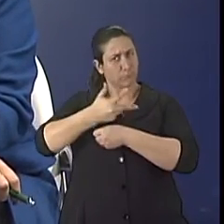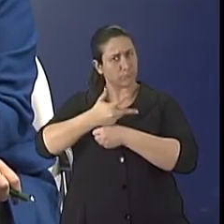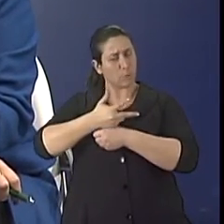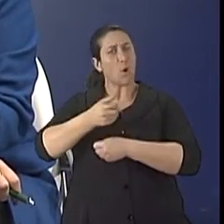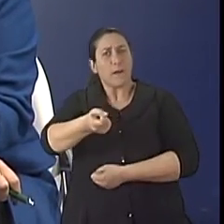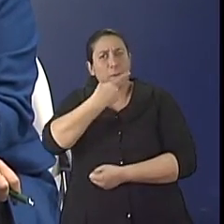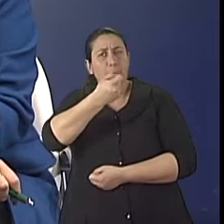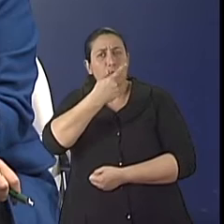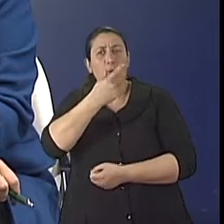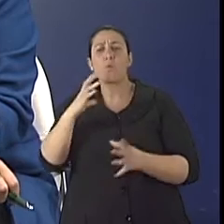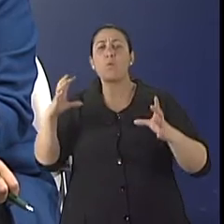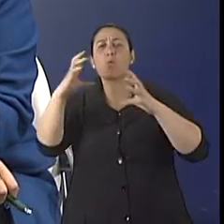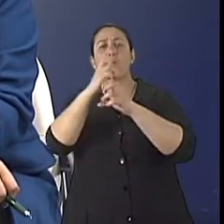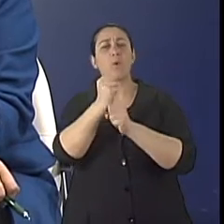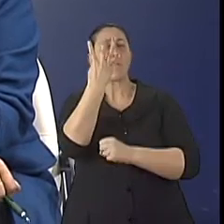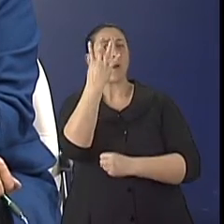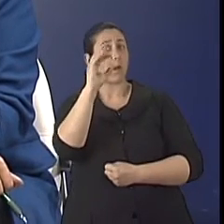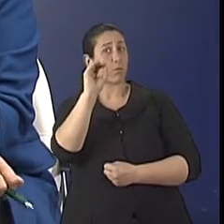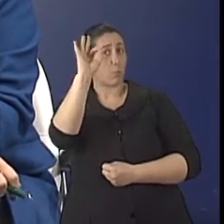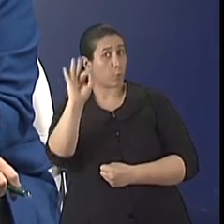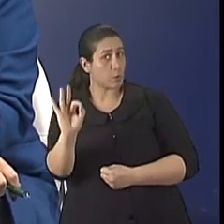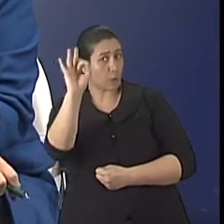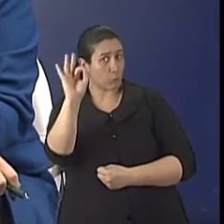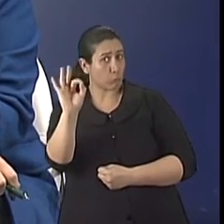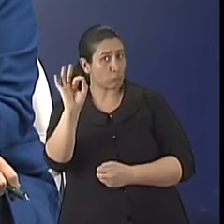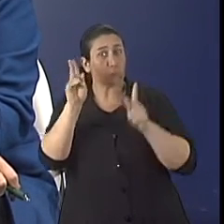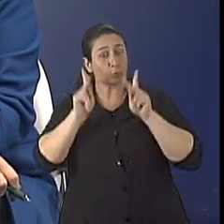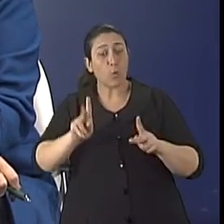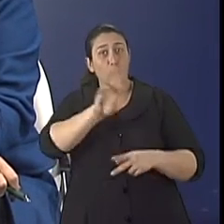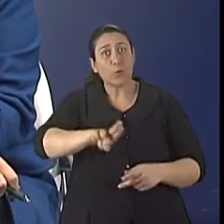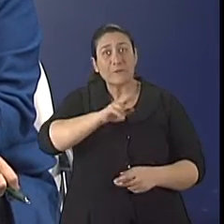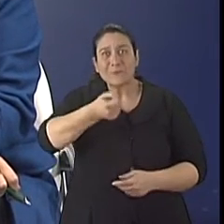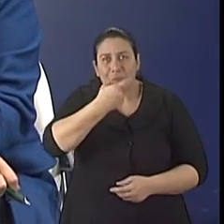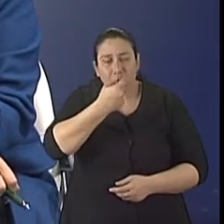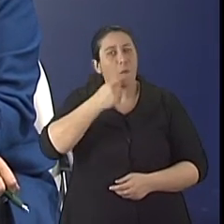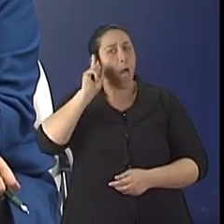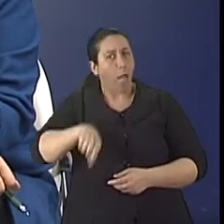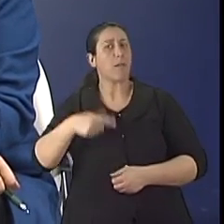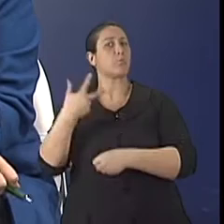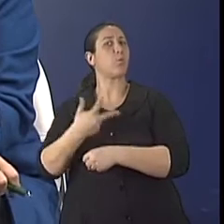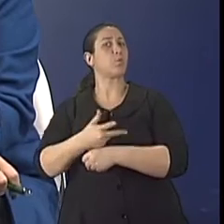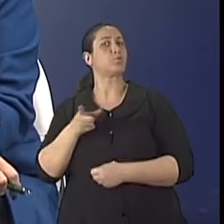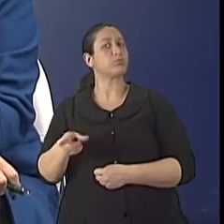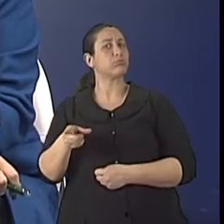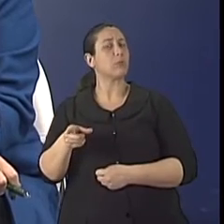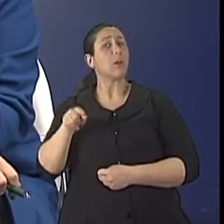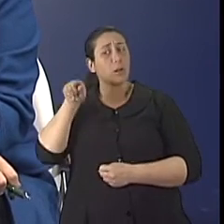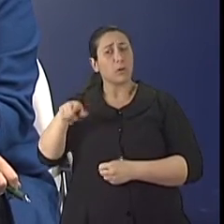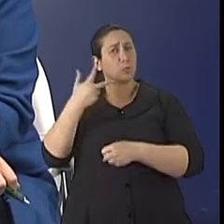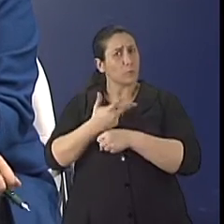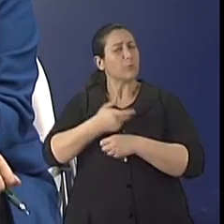40% das questões que se levantam em relação a esse assunto? E que tais remédios são realmente